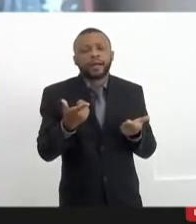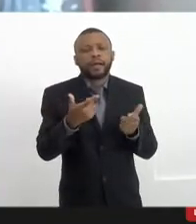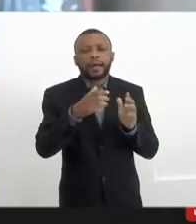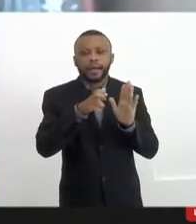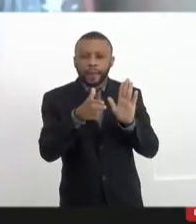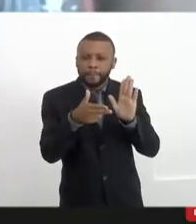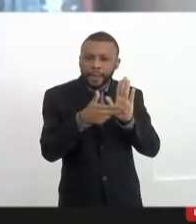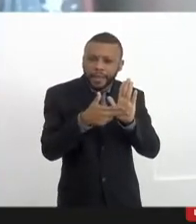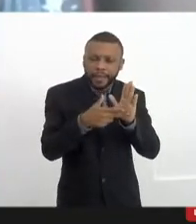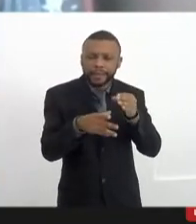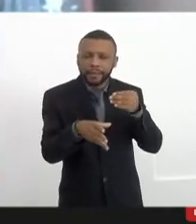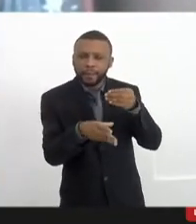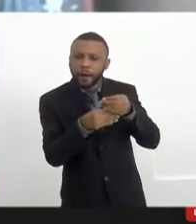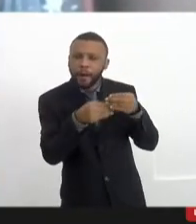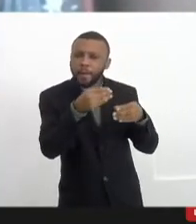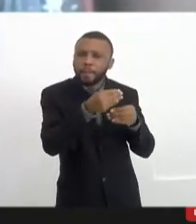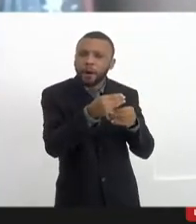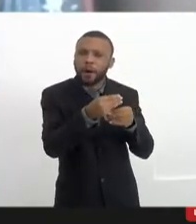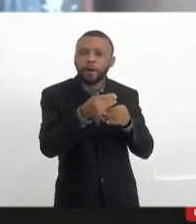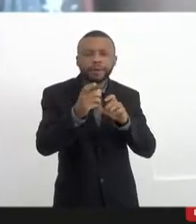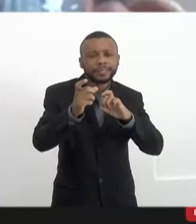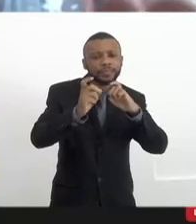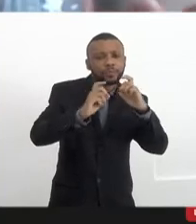legisla sobre tantos assuntos,